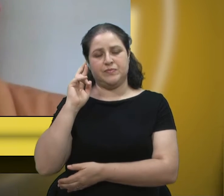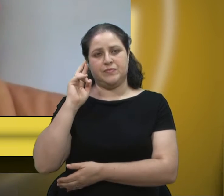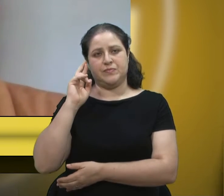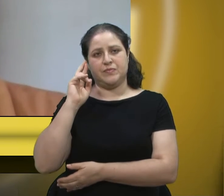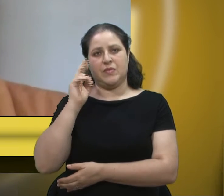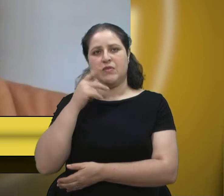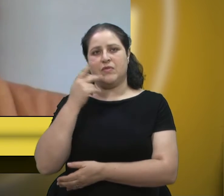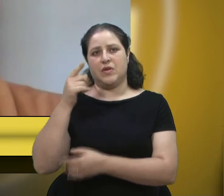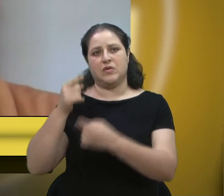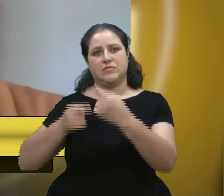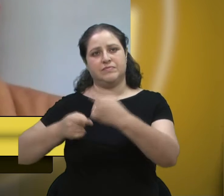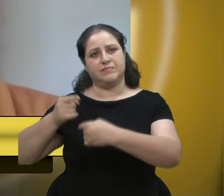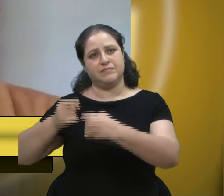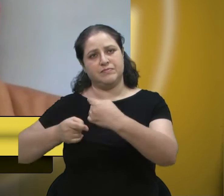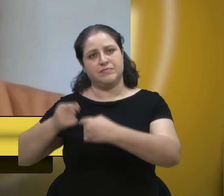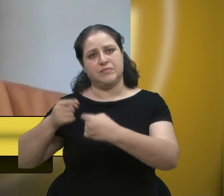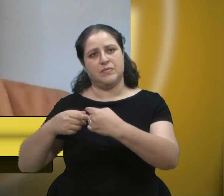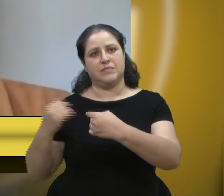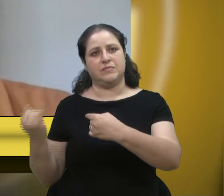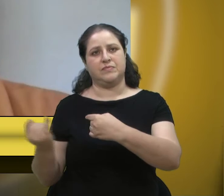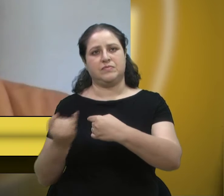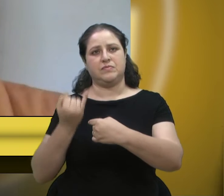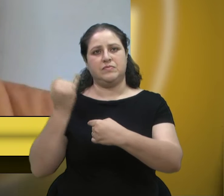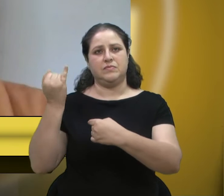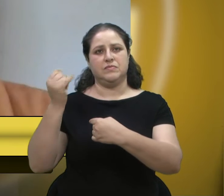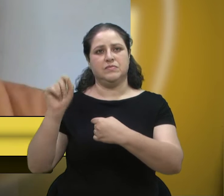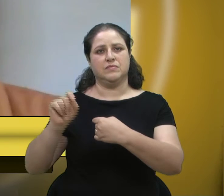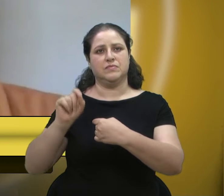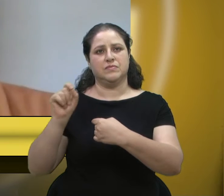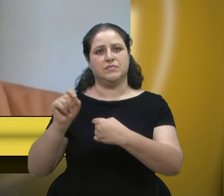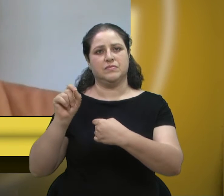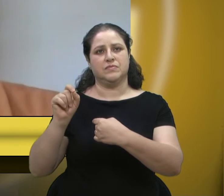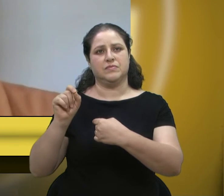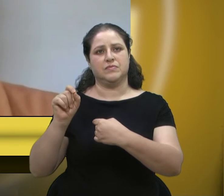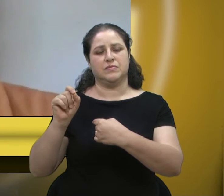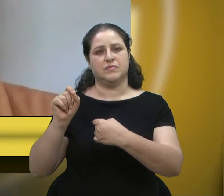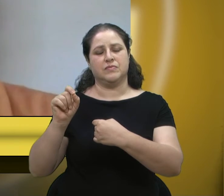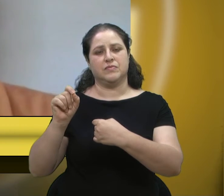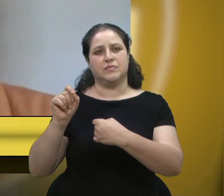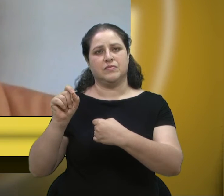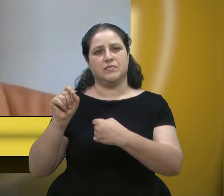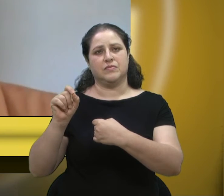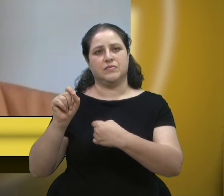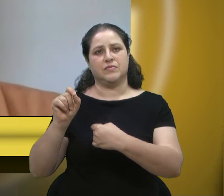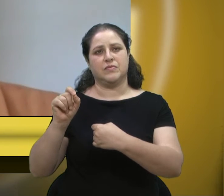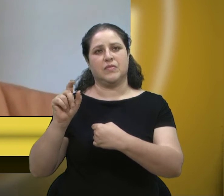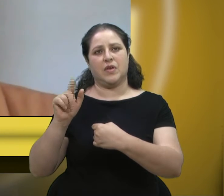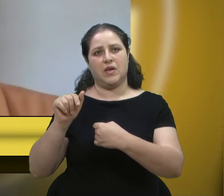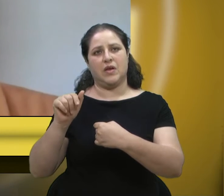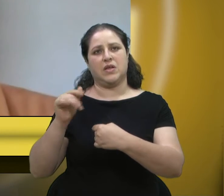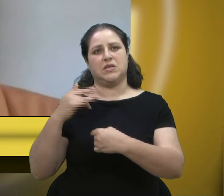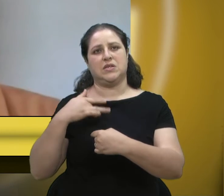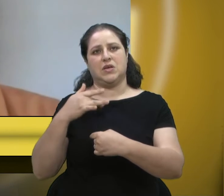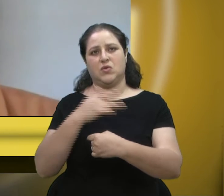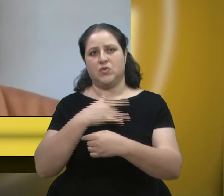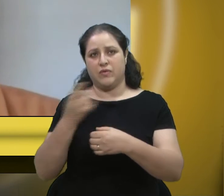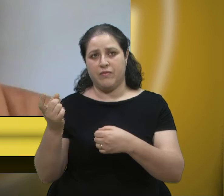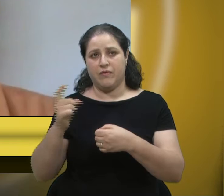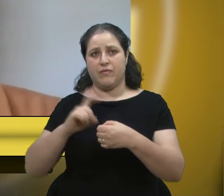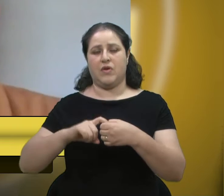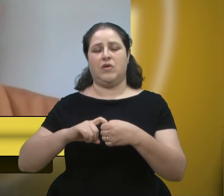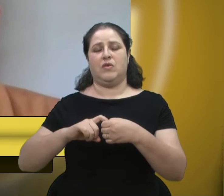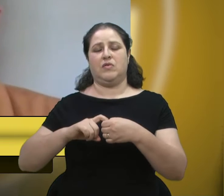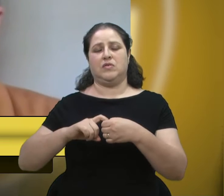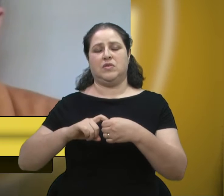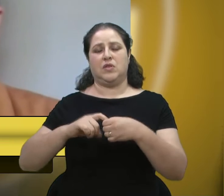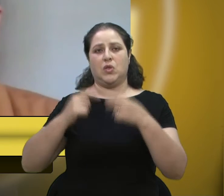discussão super importante, né, que é a reabilitação pós-Covid. Aqui nessa casa nós temos falado, né,